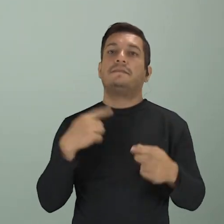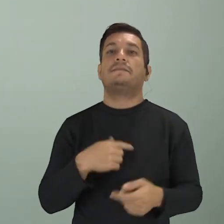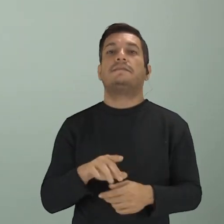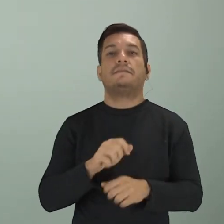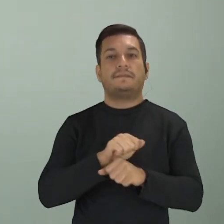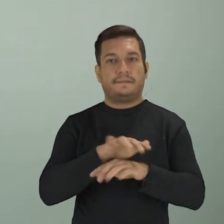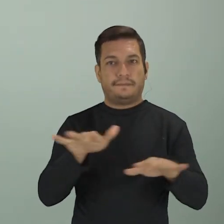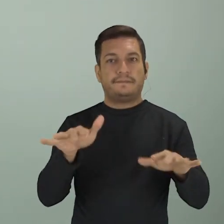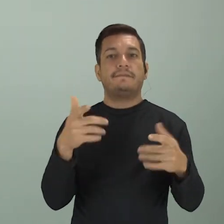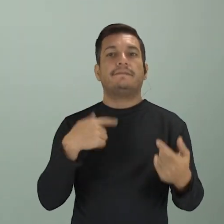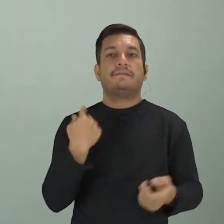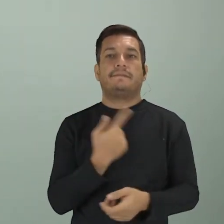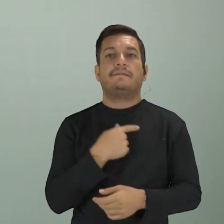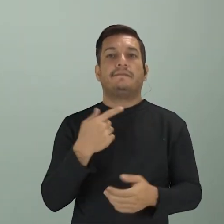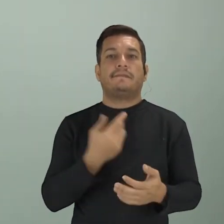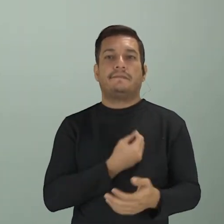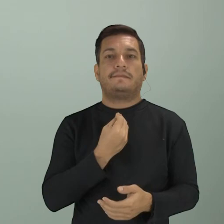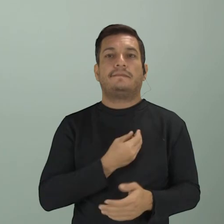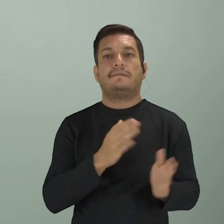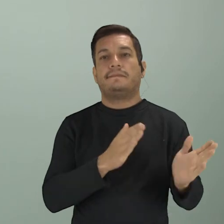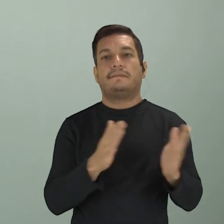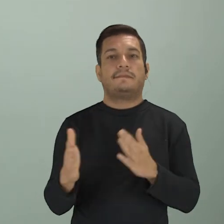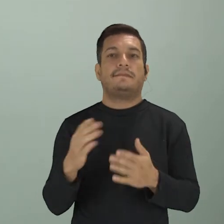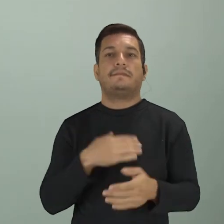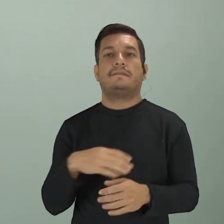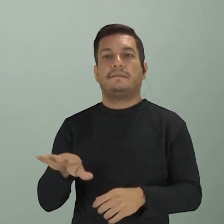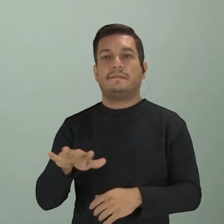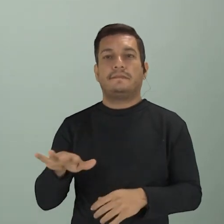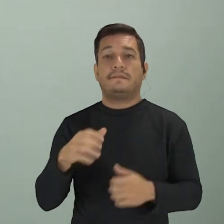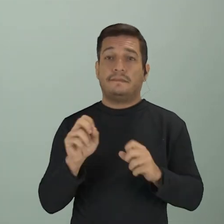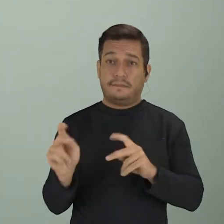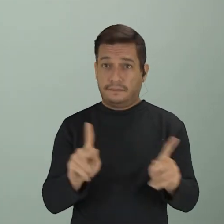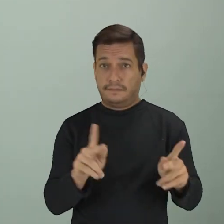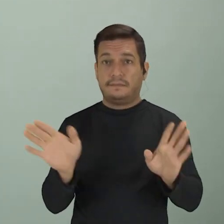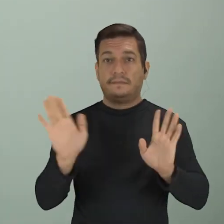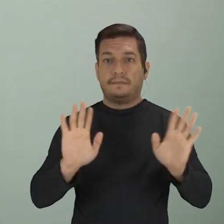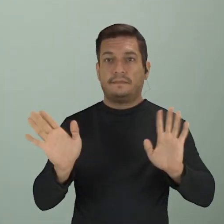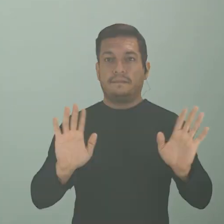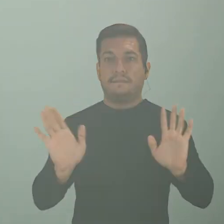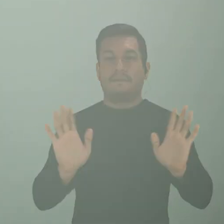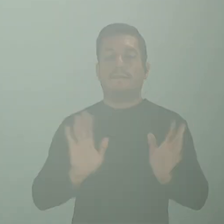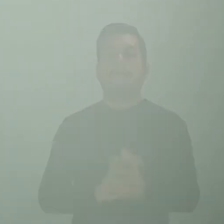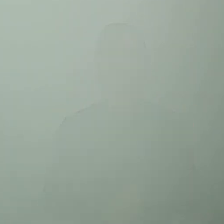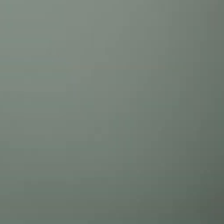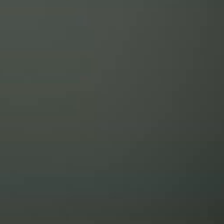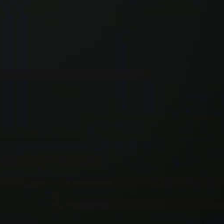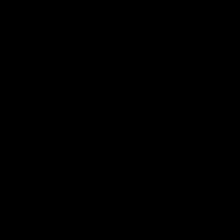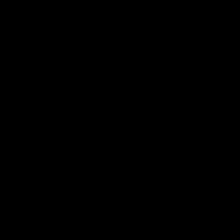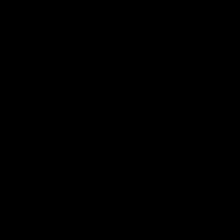contemporânea para nós que estamos vivendo esse momento aí social, ok? Até a próxima!